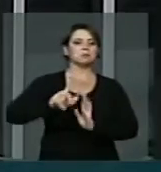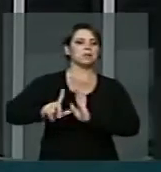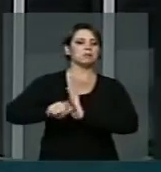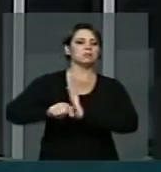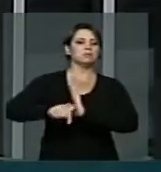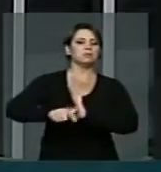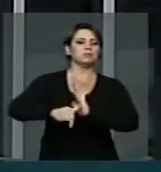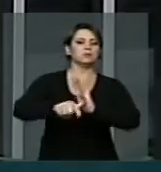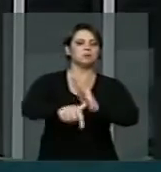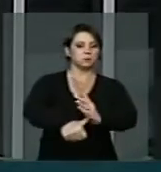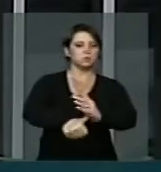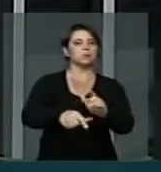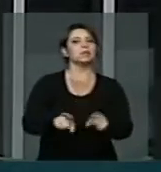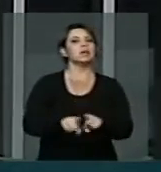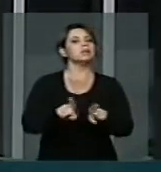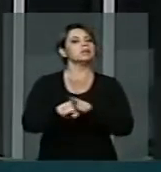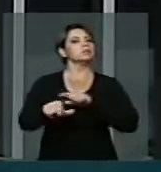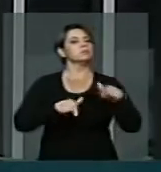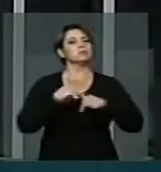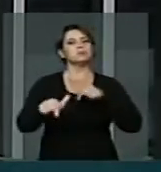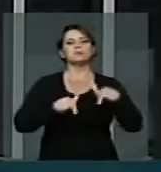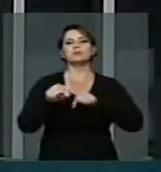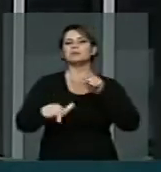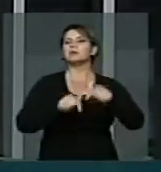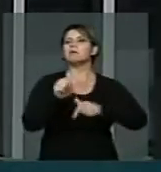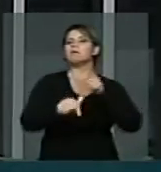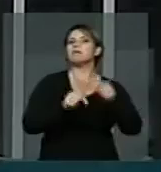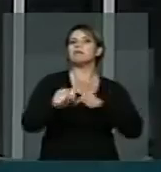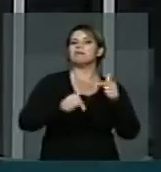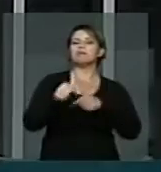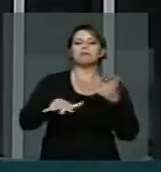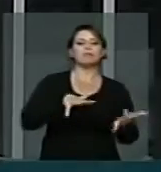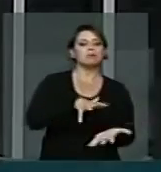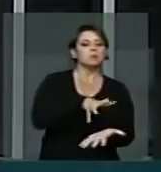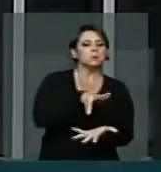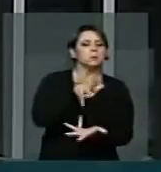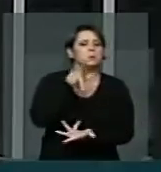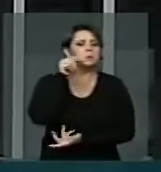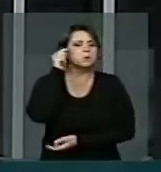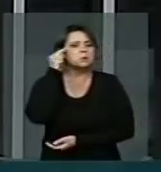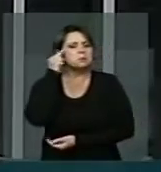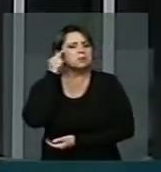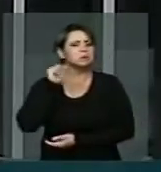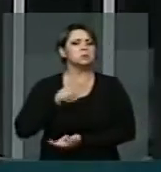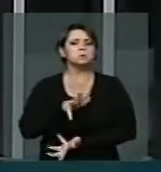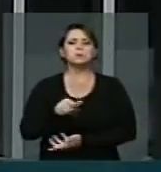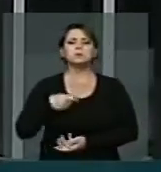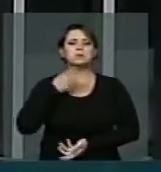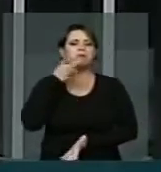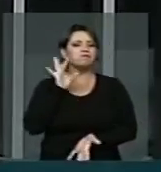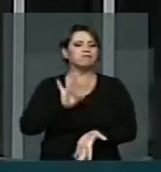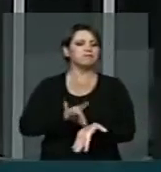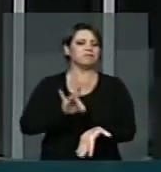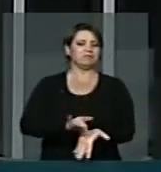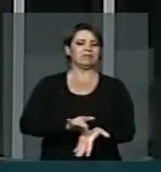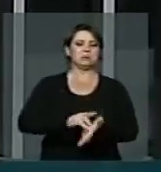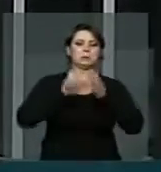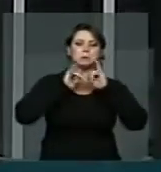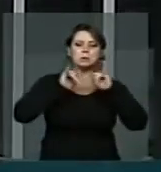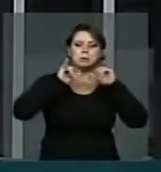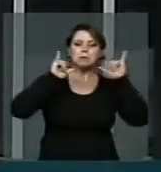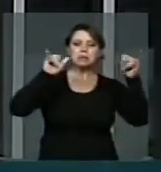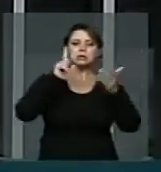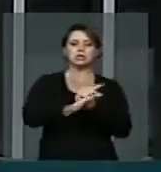história. São também os trabalhadores do mundo dito e material, os trabalhadores da notícia,